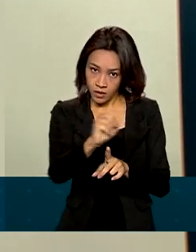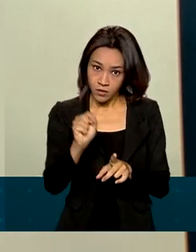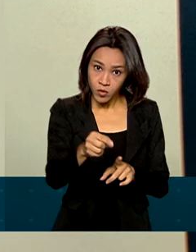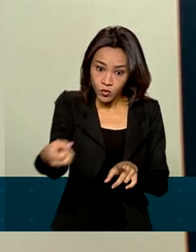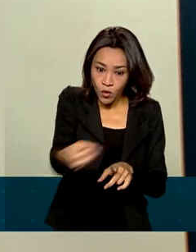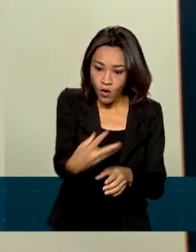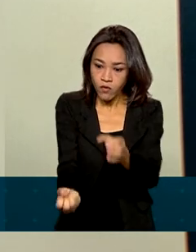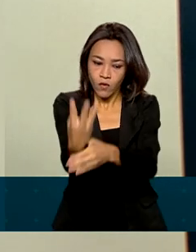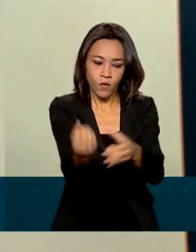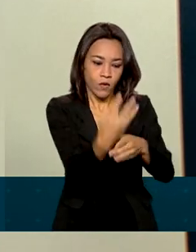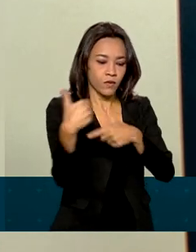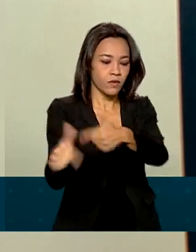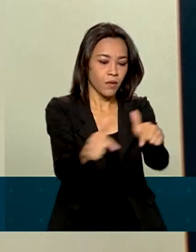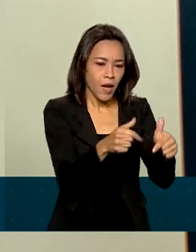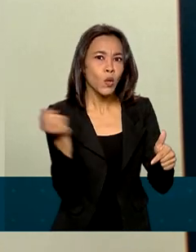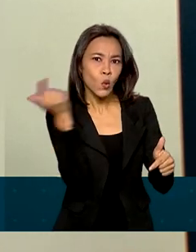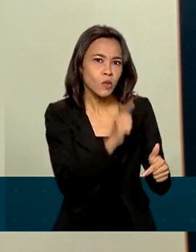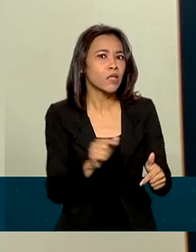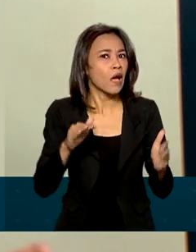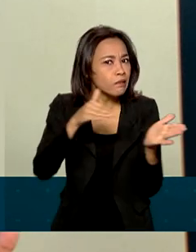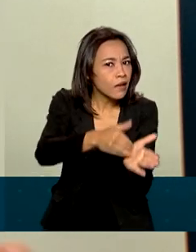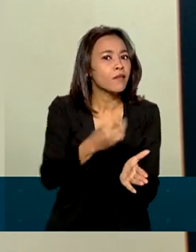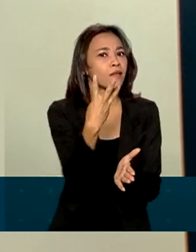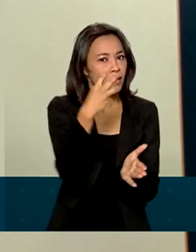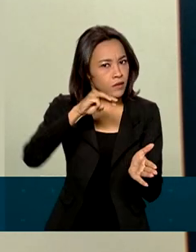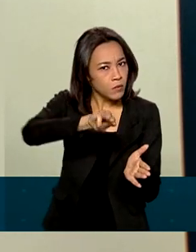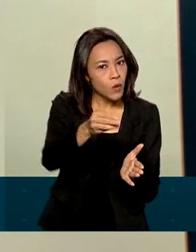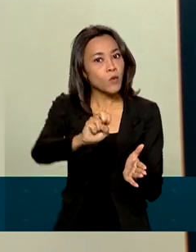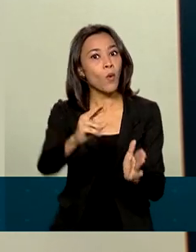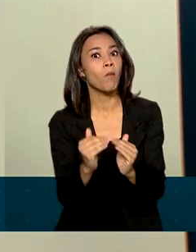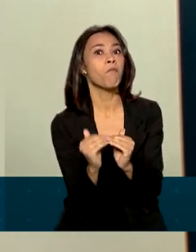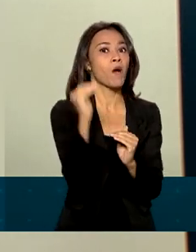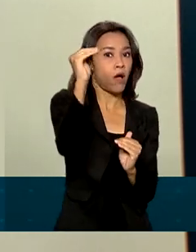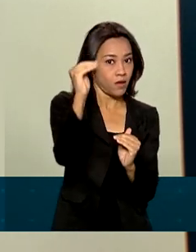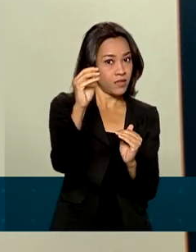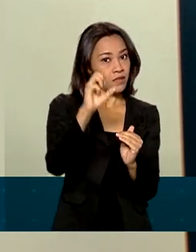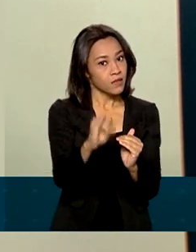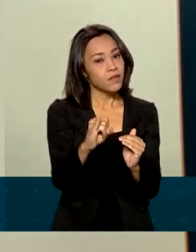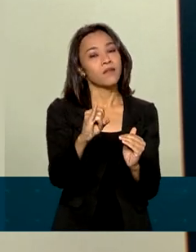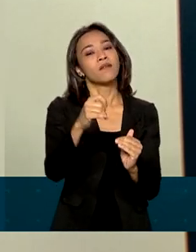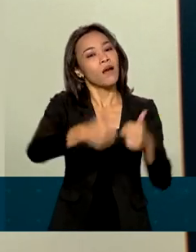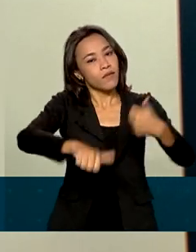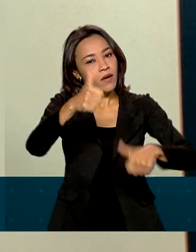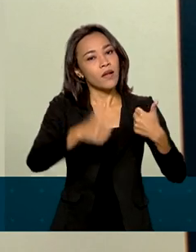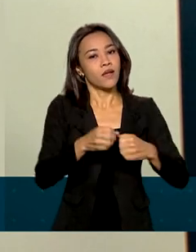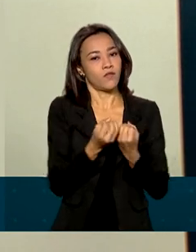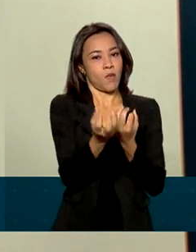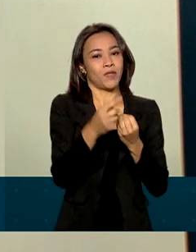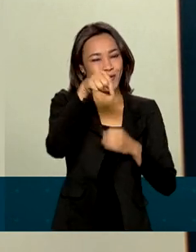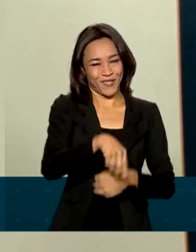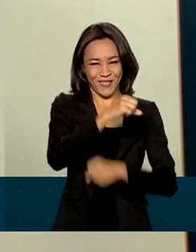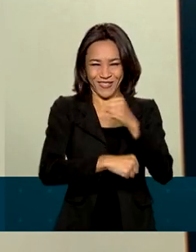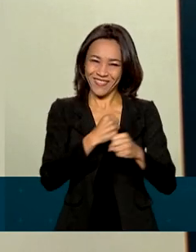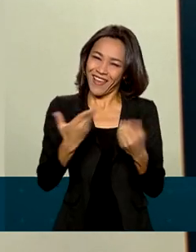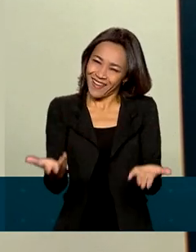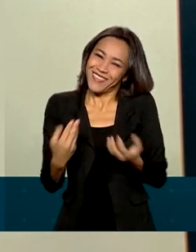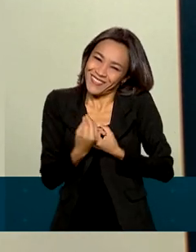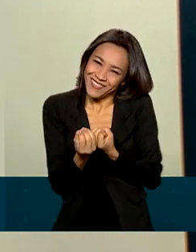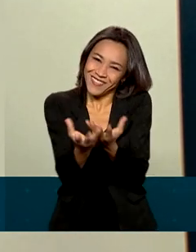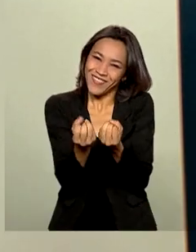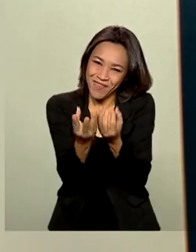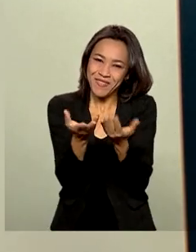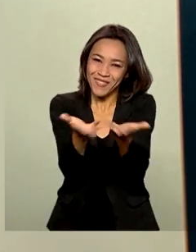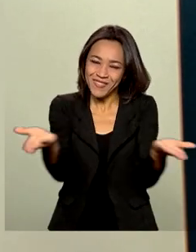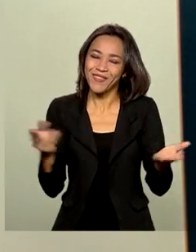podendo chegar a 3 milhões ou mais, se a gente considerar os dados anualizados deste ano. Essa é a informação que nós tínhamos para hoje.